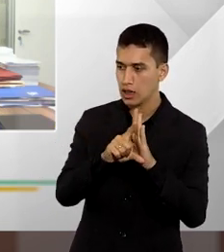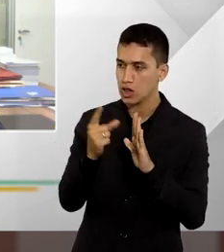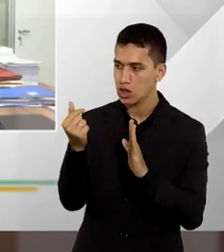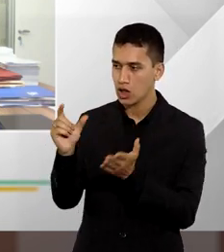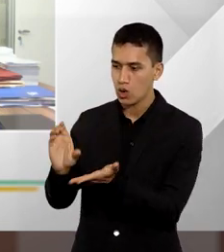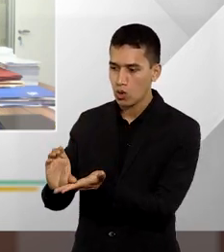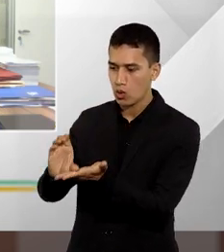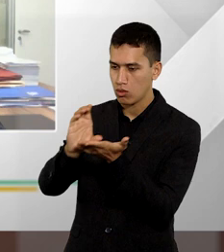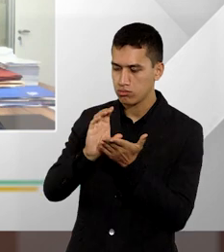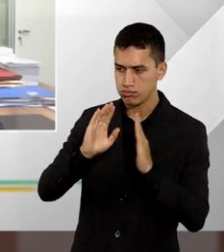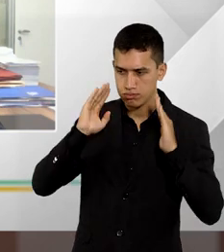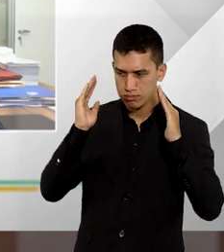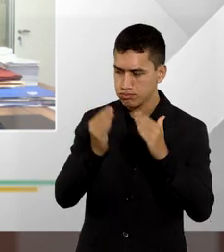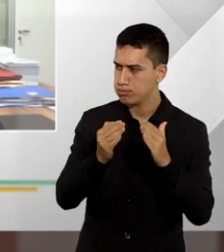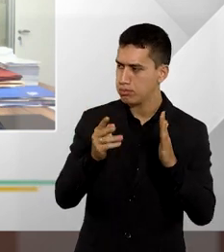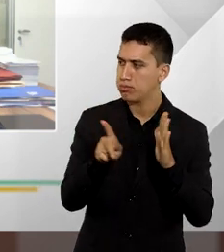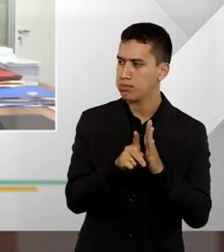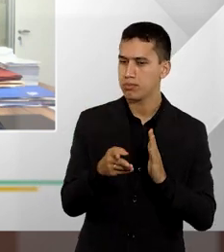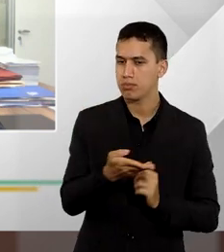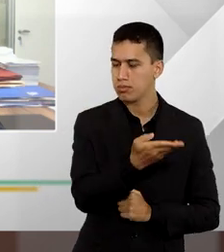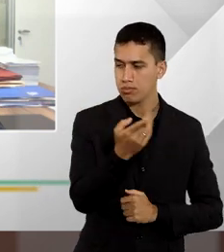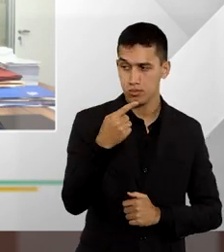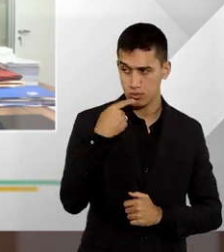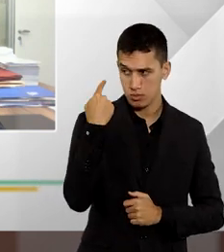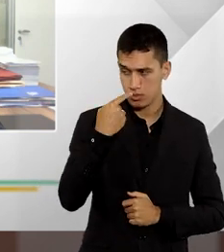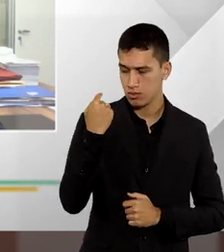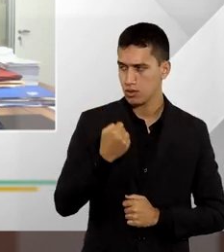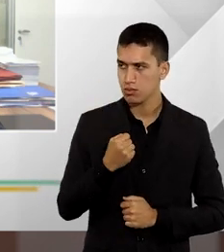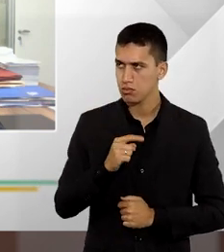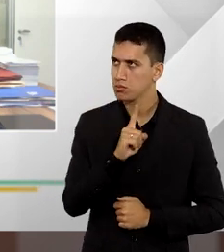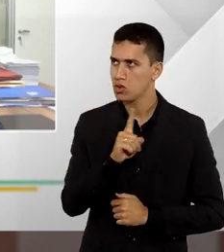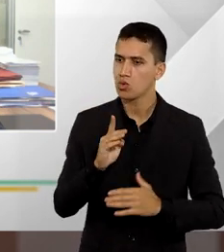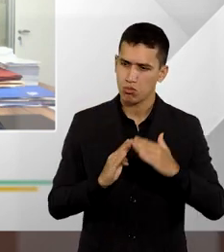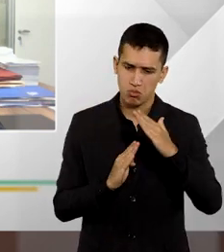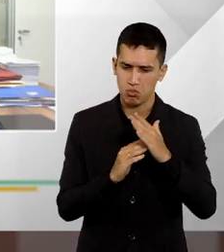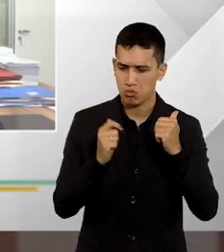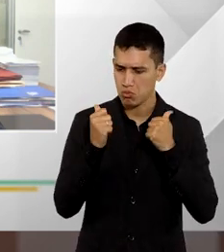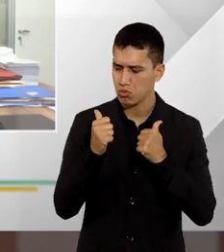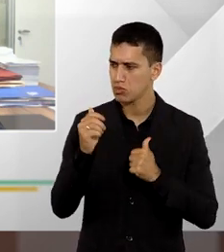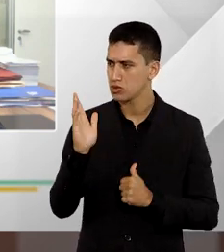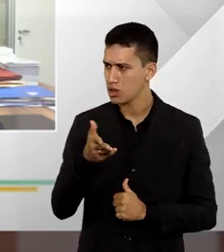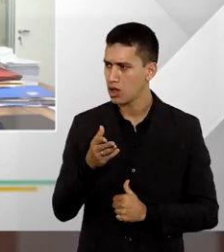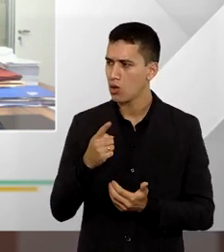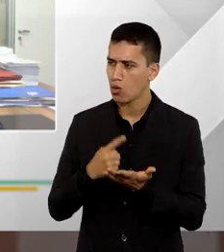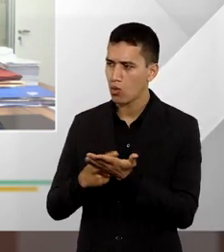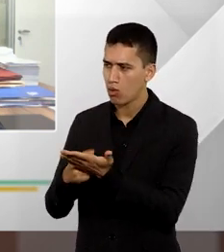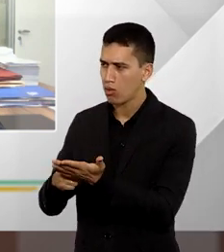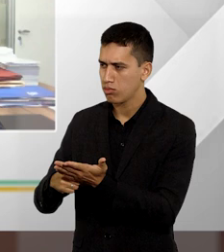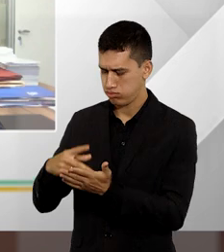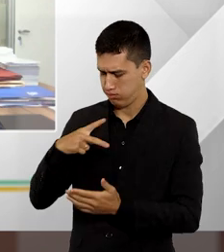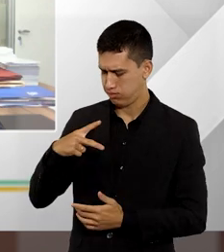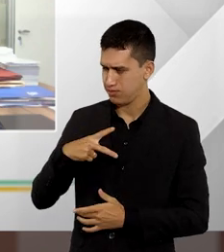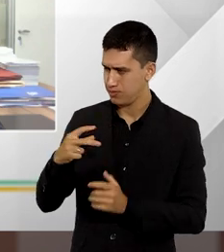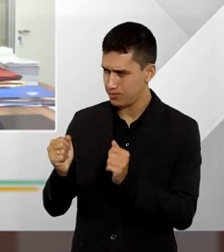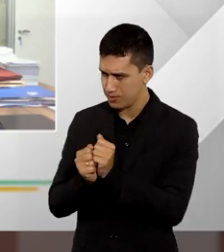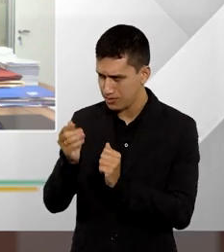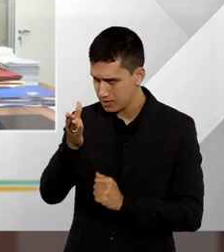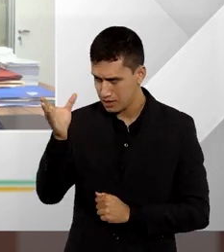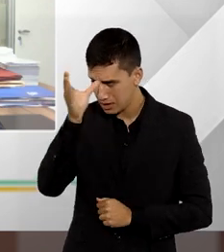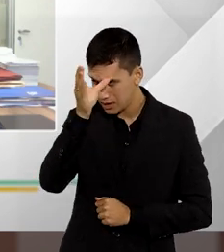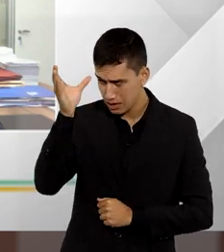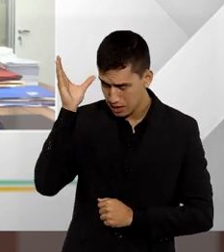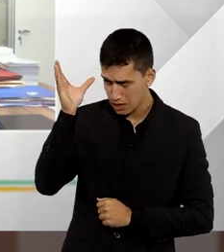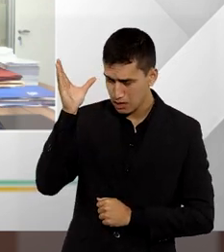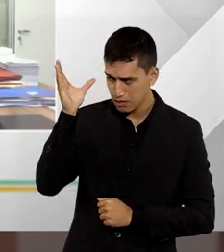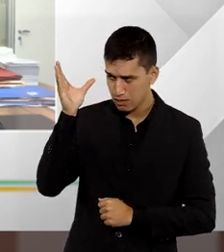exclusiva para os advogados? Já não seria aí suficiente esse acerto, enfim, um acordo particular entre cada cliente e o